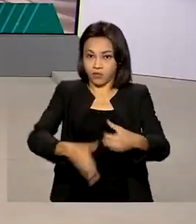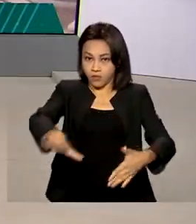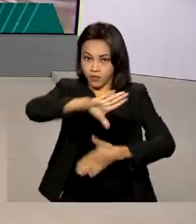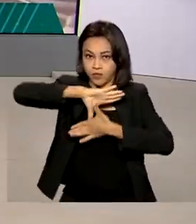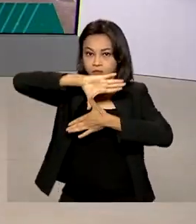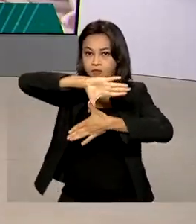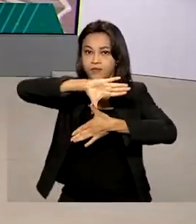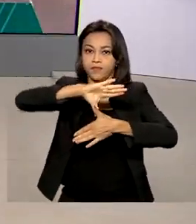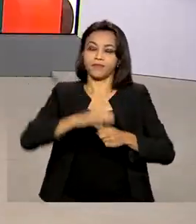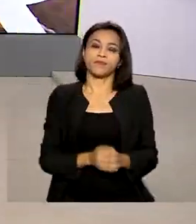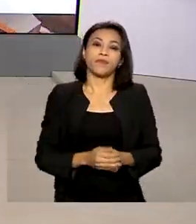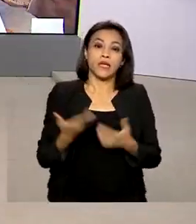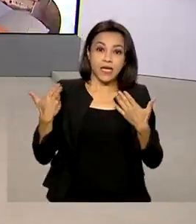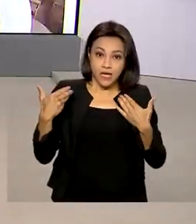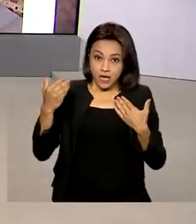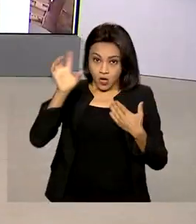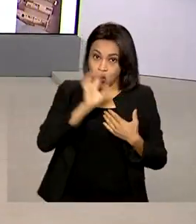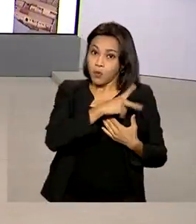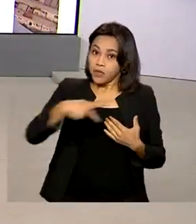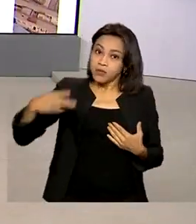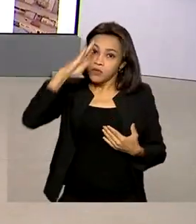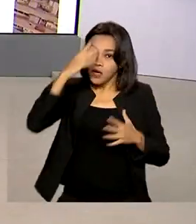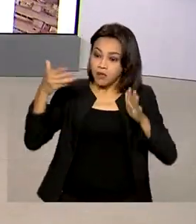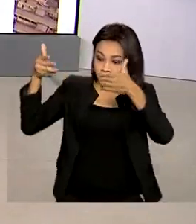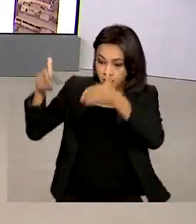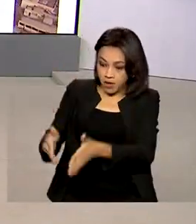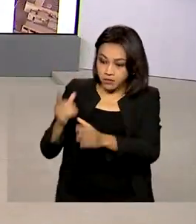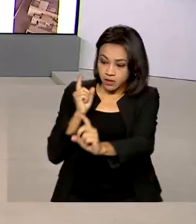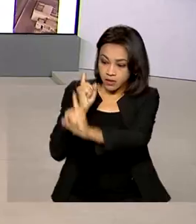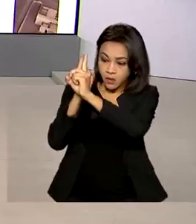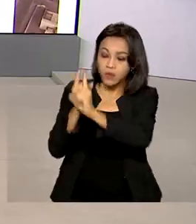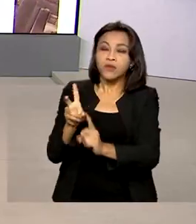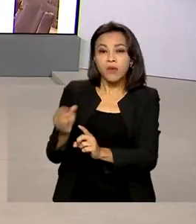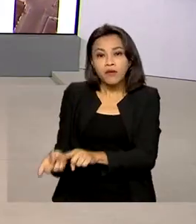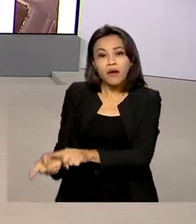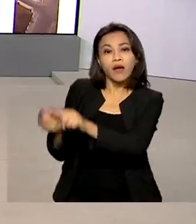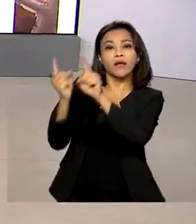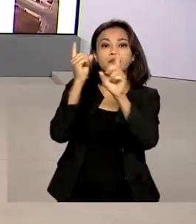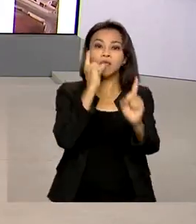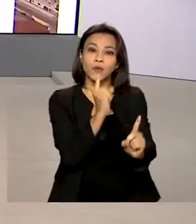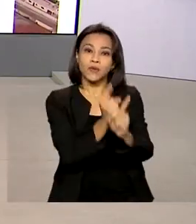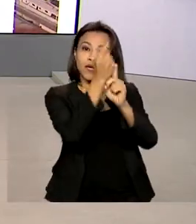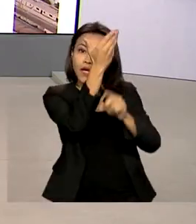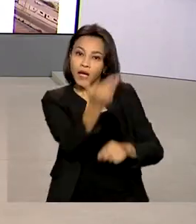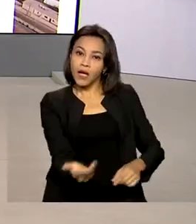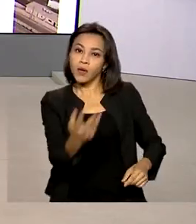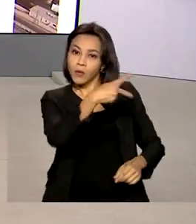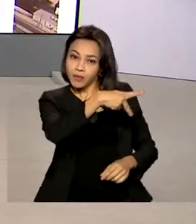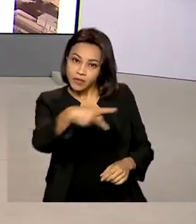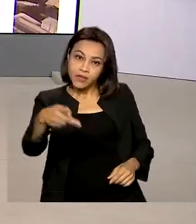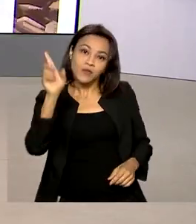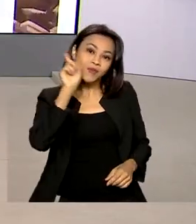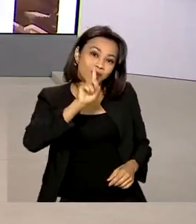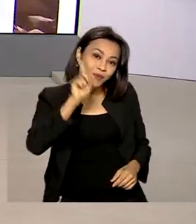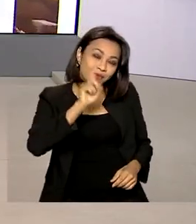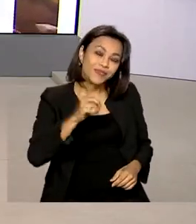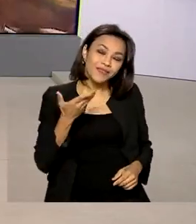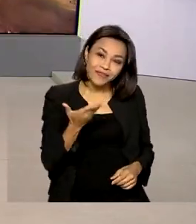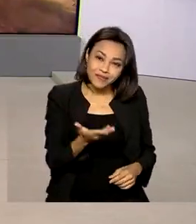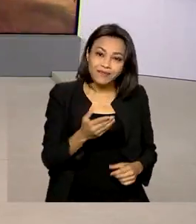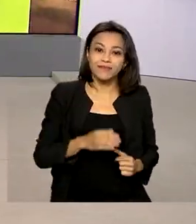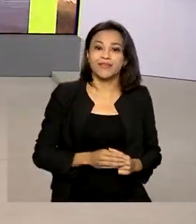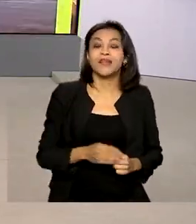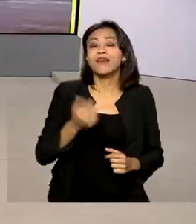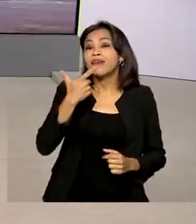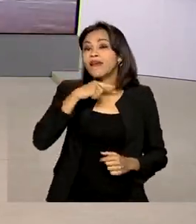E além de participar da cúpula, o presidente Bolsonaro também deve se encontrar com o presidente norte-americano Joe Biden, Anfriteão do Encontro.